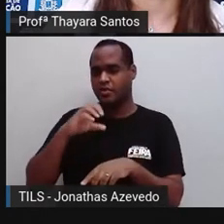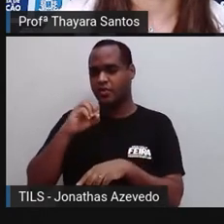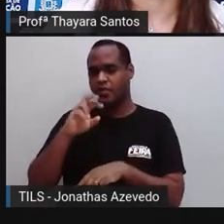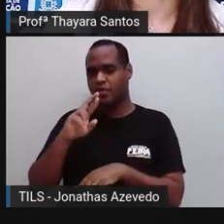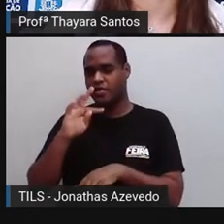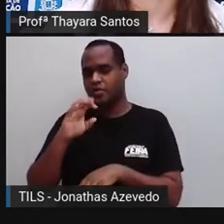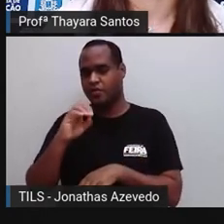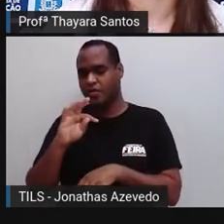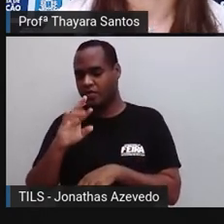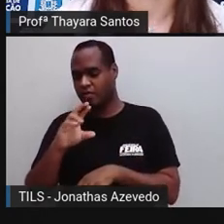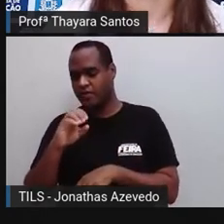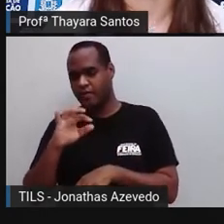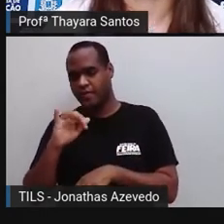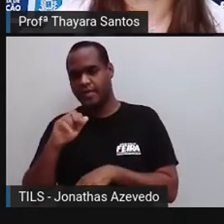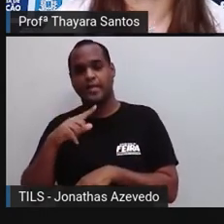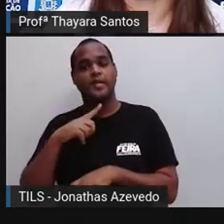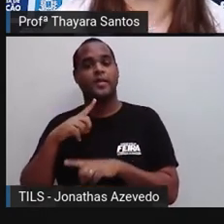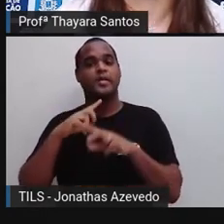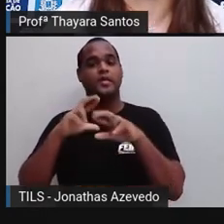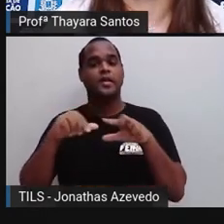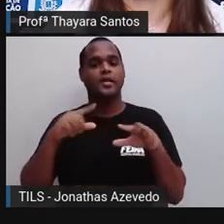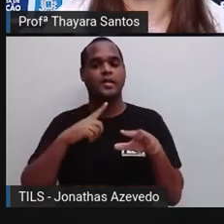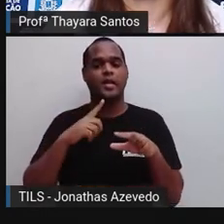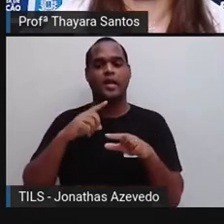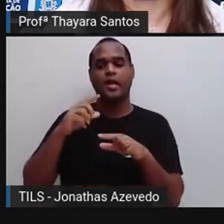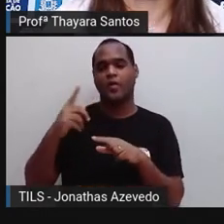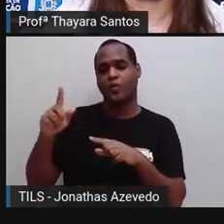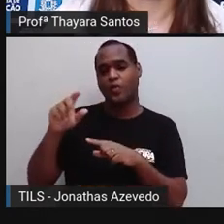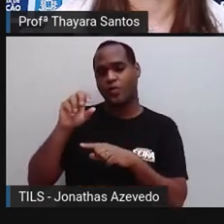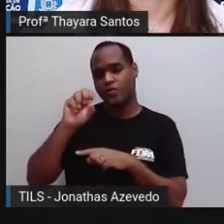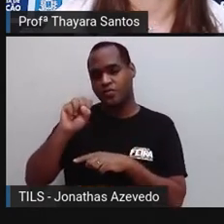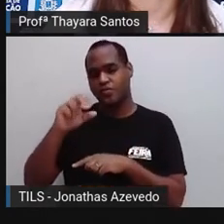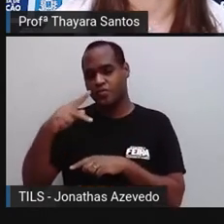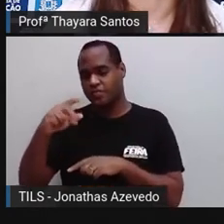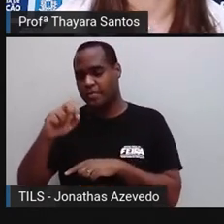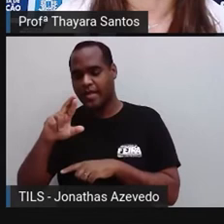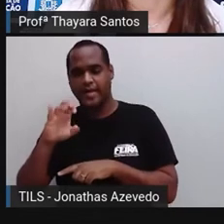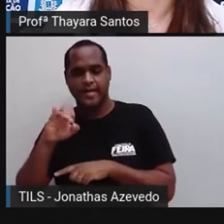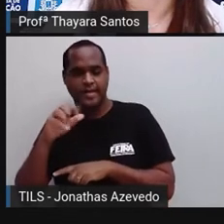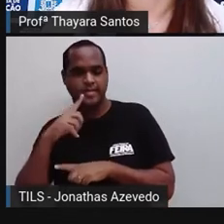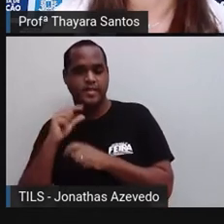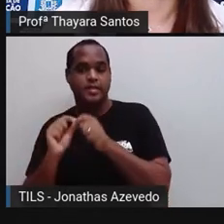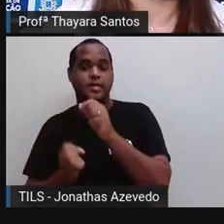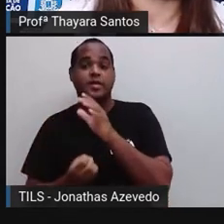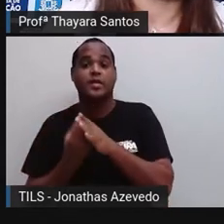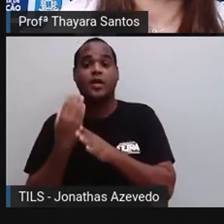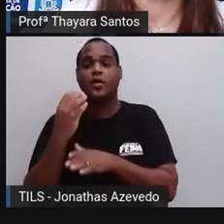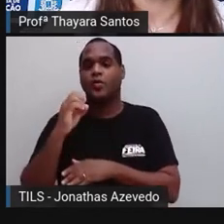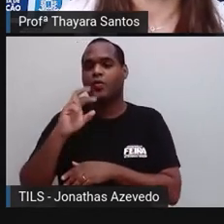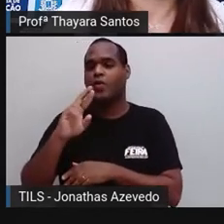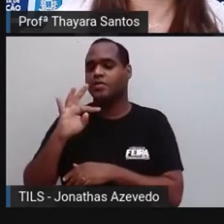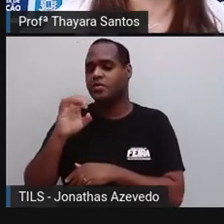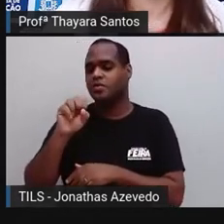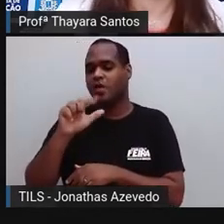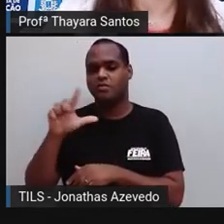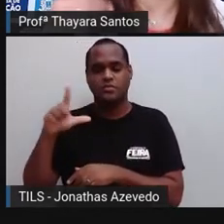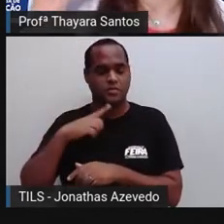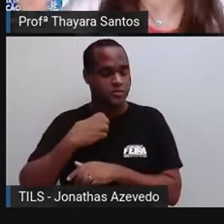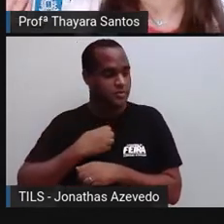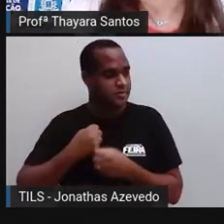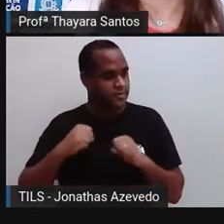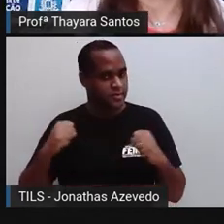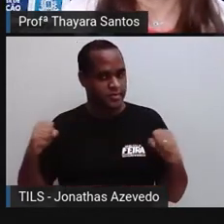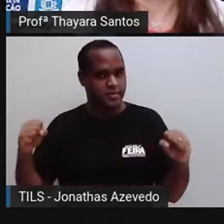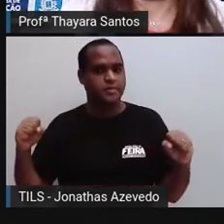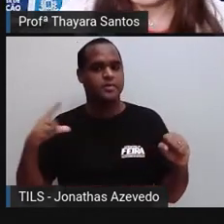vai estimular as glândulas adrenais ou suprarenais a produzirem o hormônio que é o cortisol, que é o do estresse, é o de